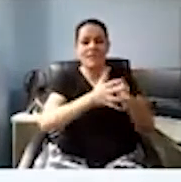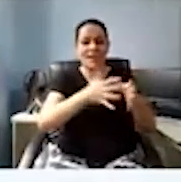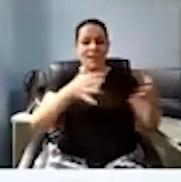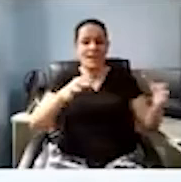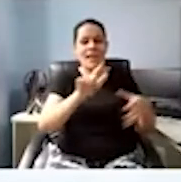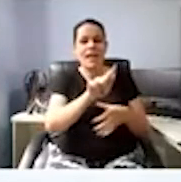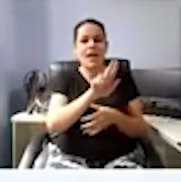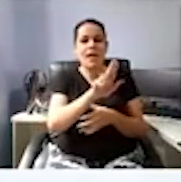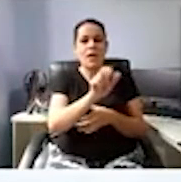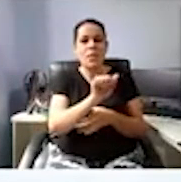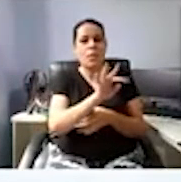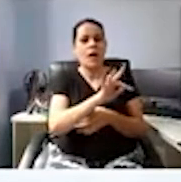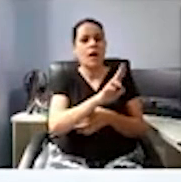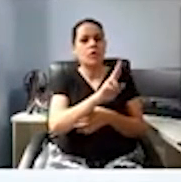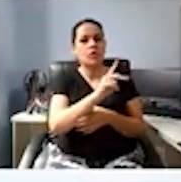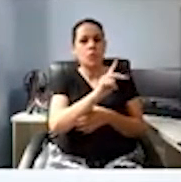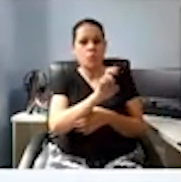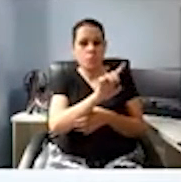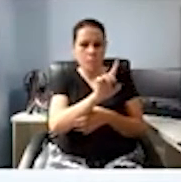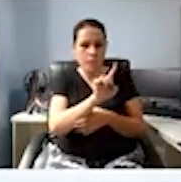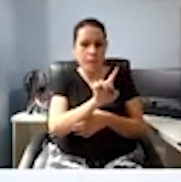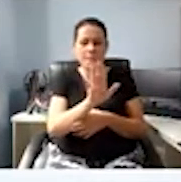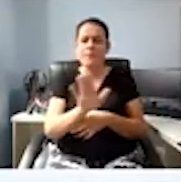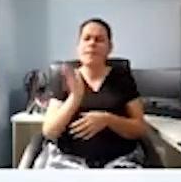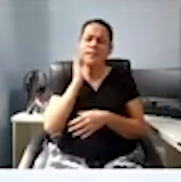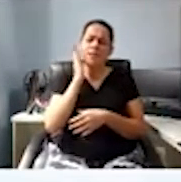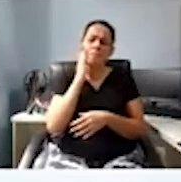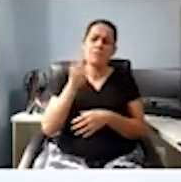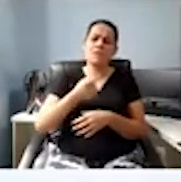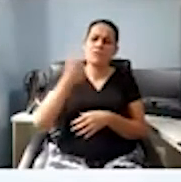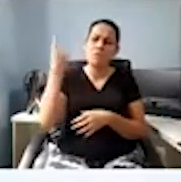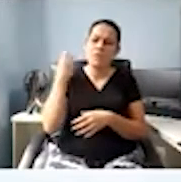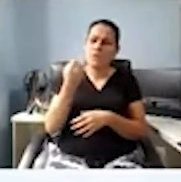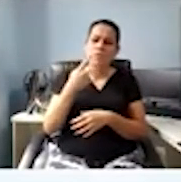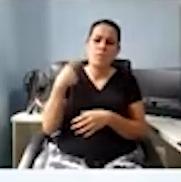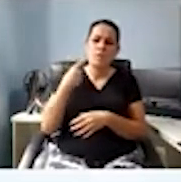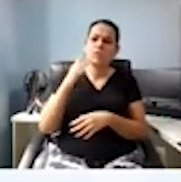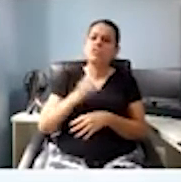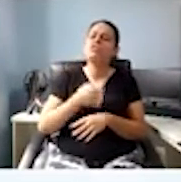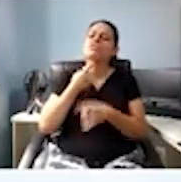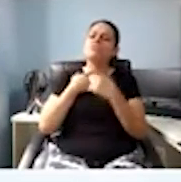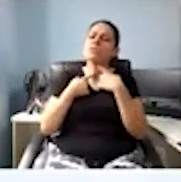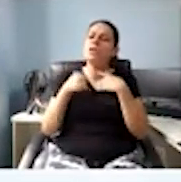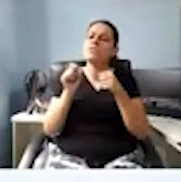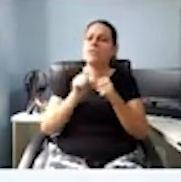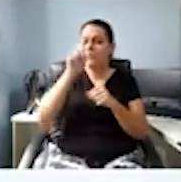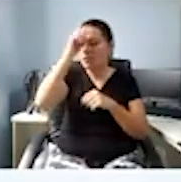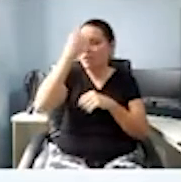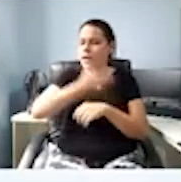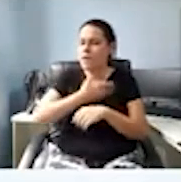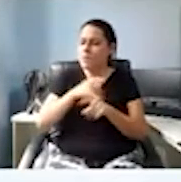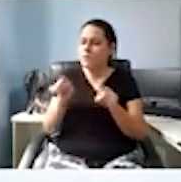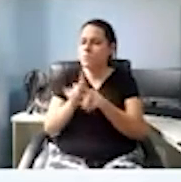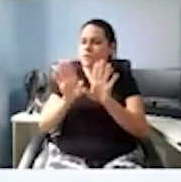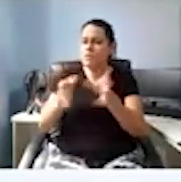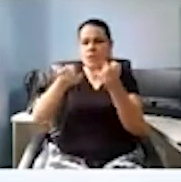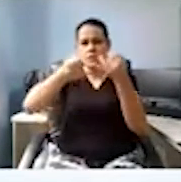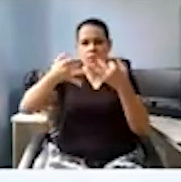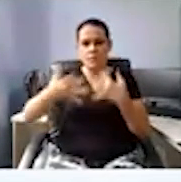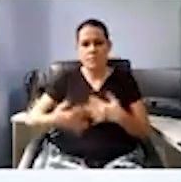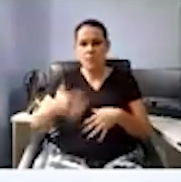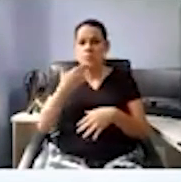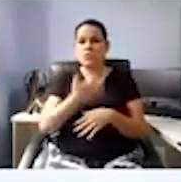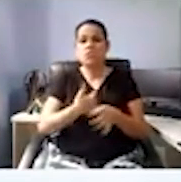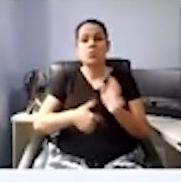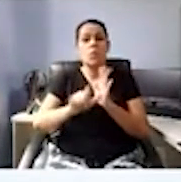antiga também, que já tem até vereadores dali, o próprio vereador amigo meu também, que já tinha feito uma solicitação